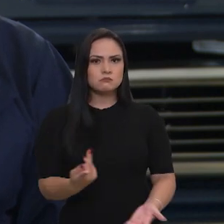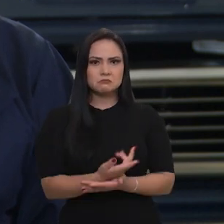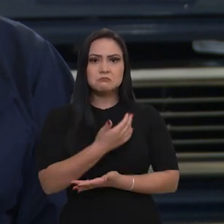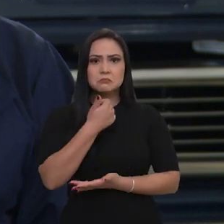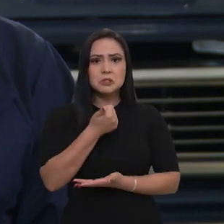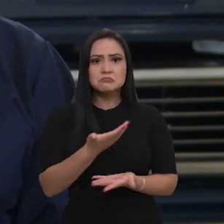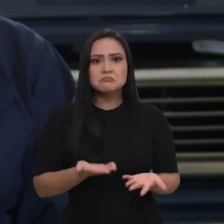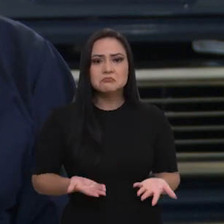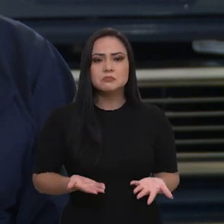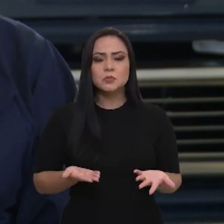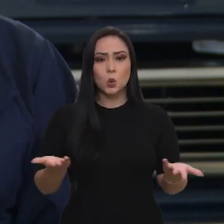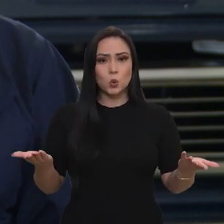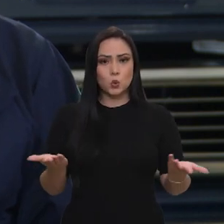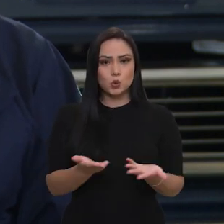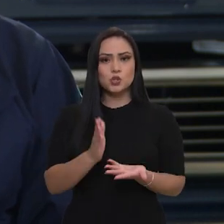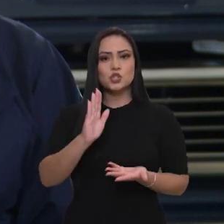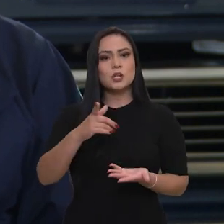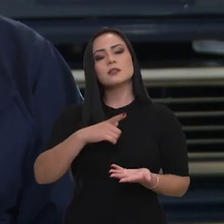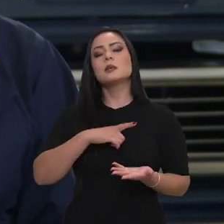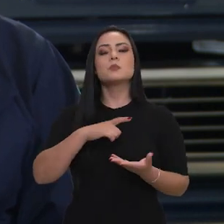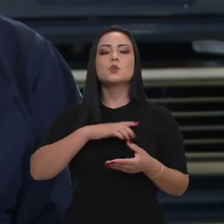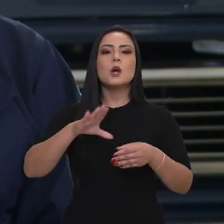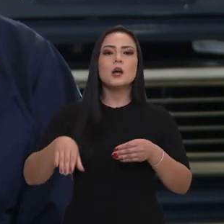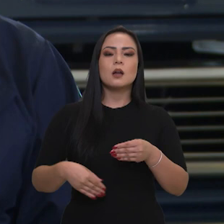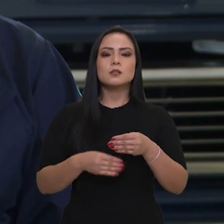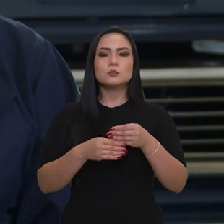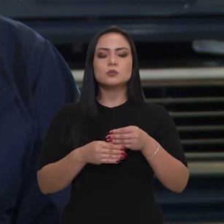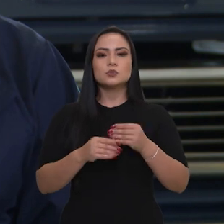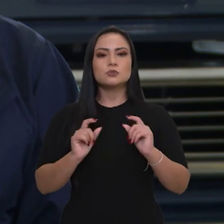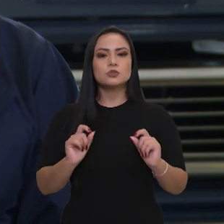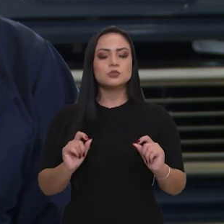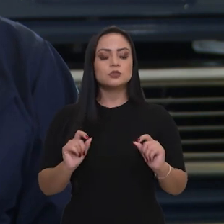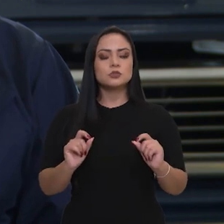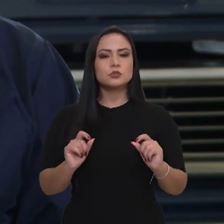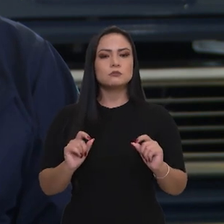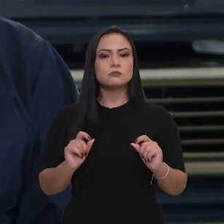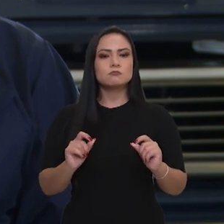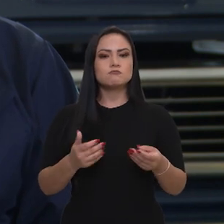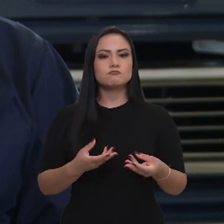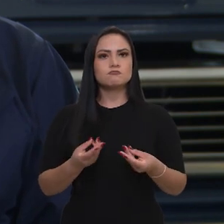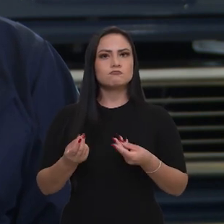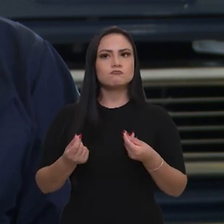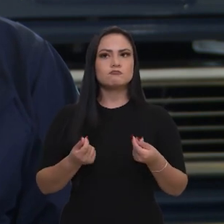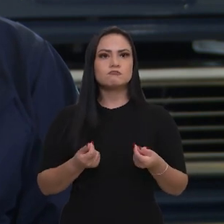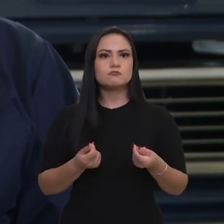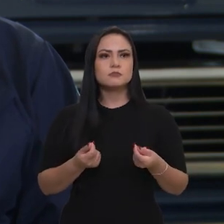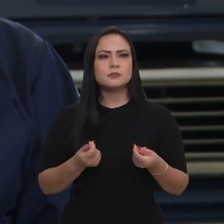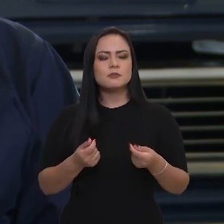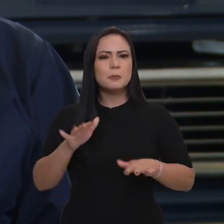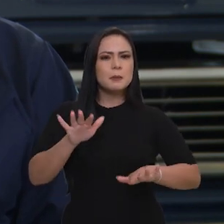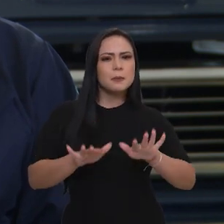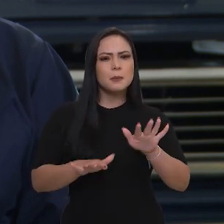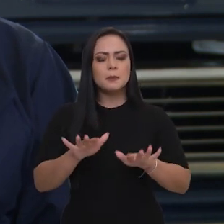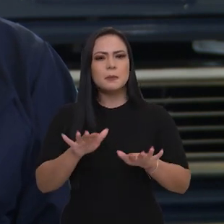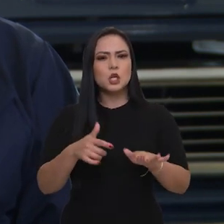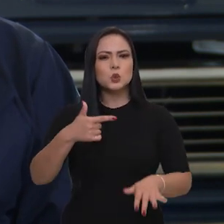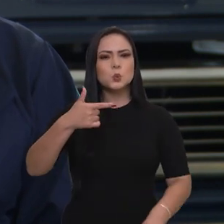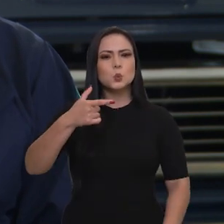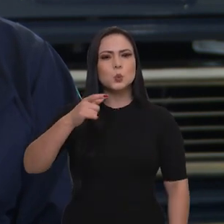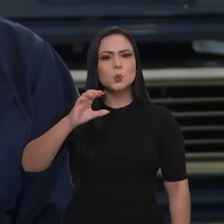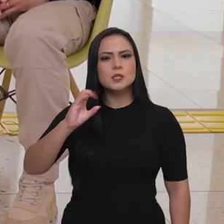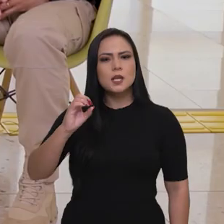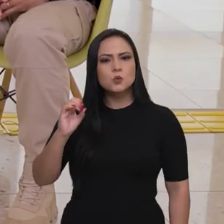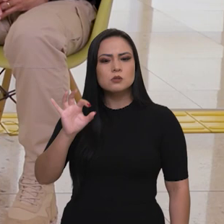temos um acréscimo de cerca de 200% mais dos radares funcionando.